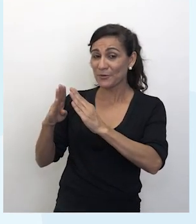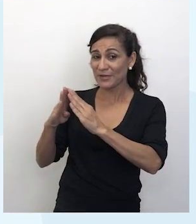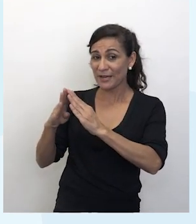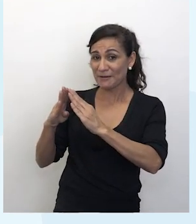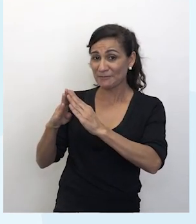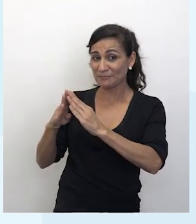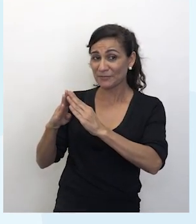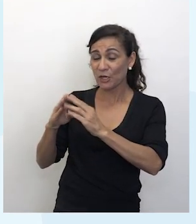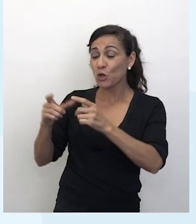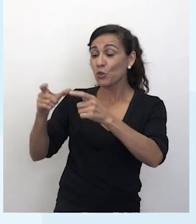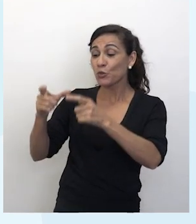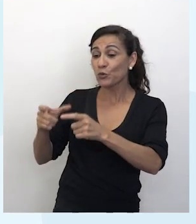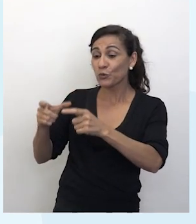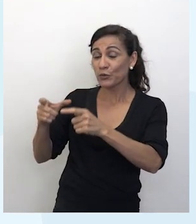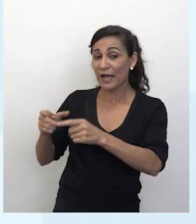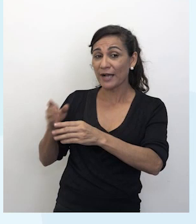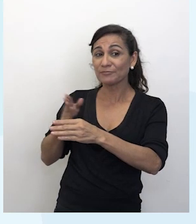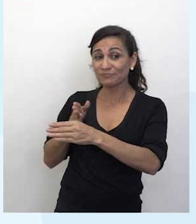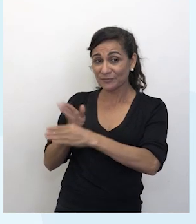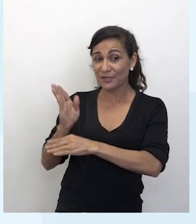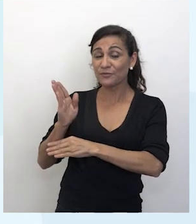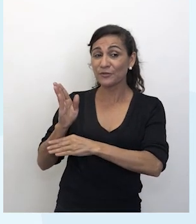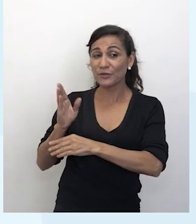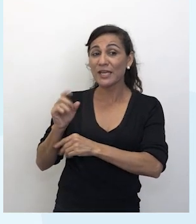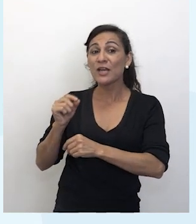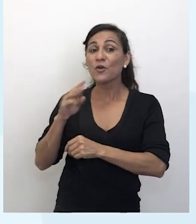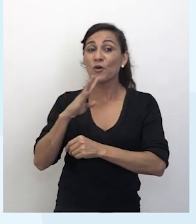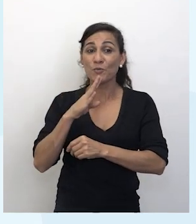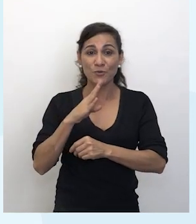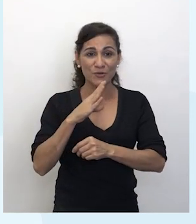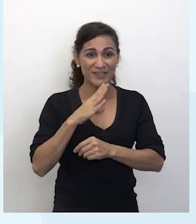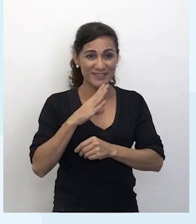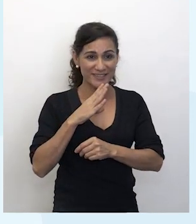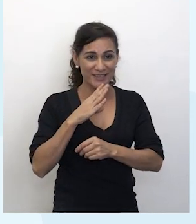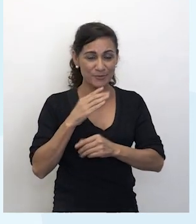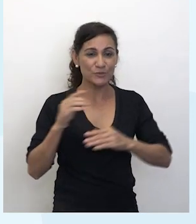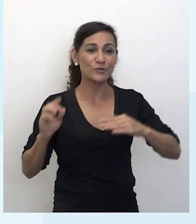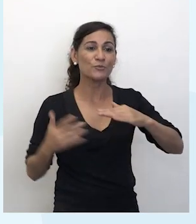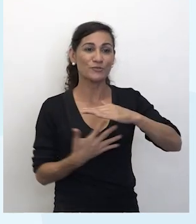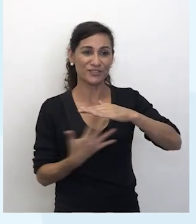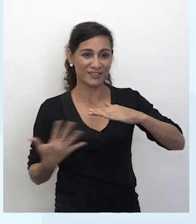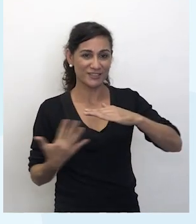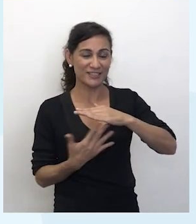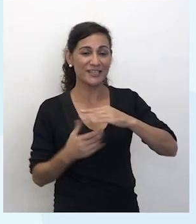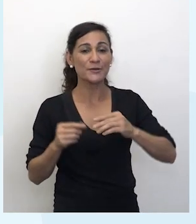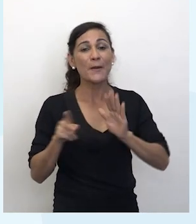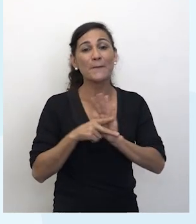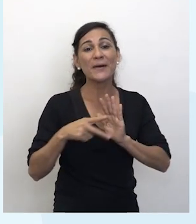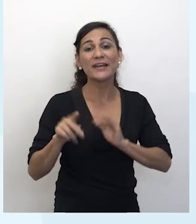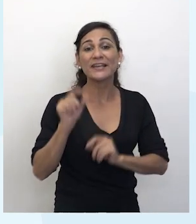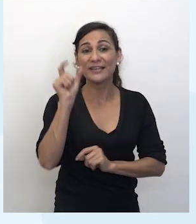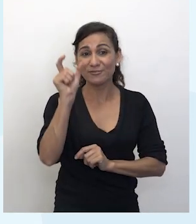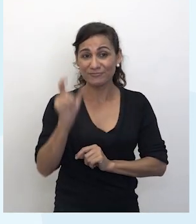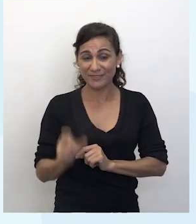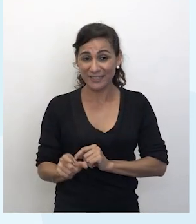destino. Então, o que conhecemos como estrangeiro hoje, né? Para ele, é considerado